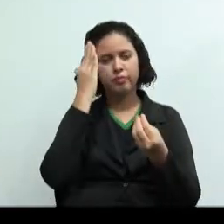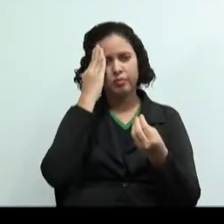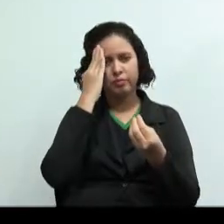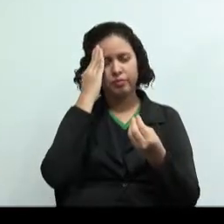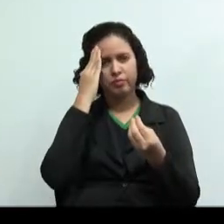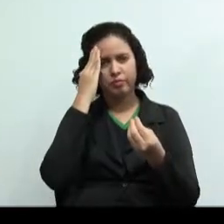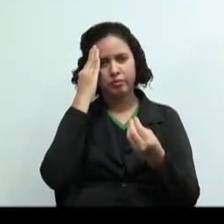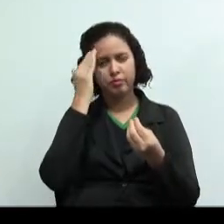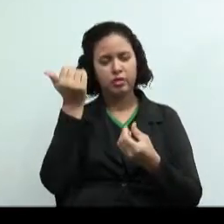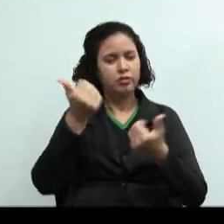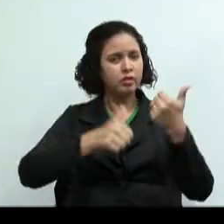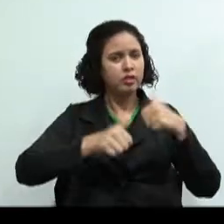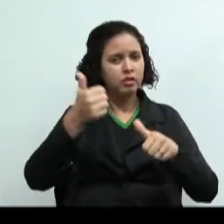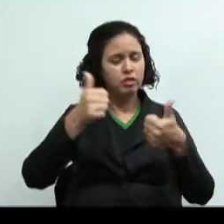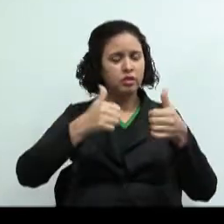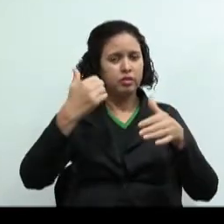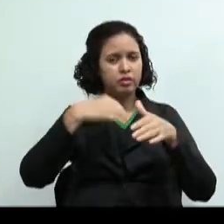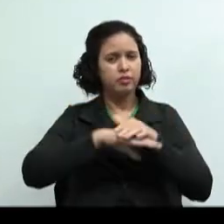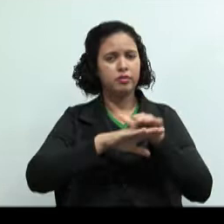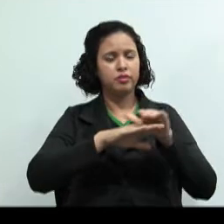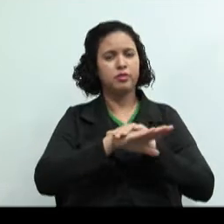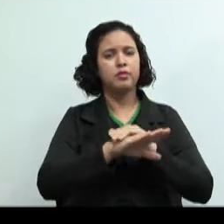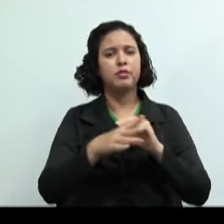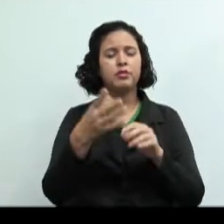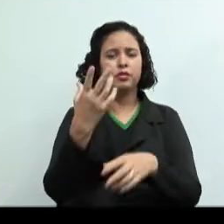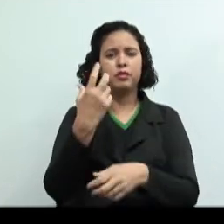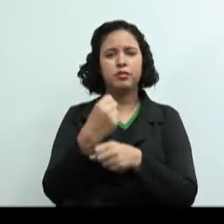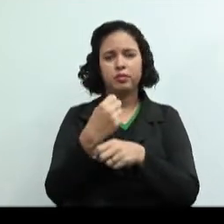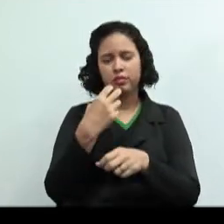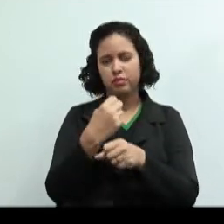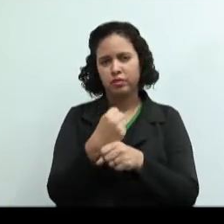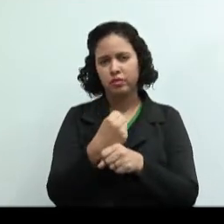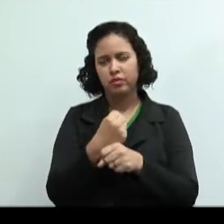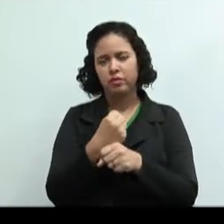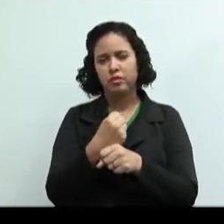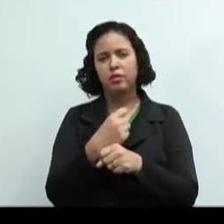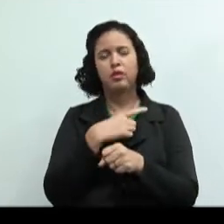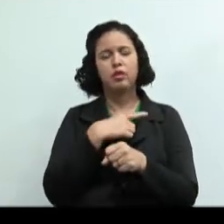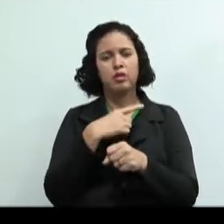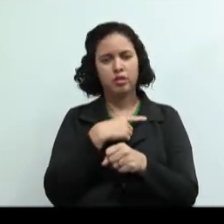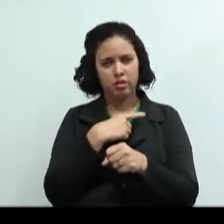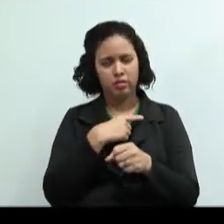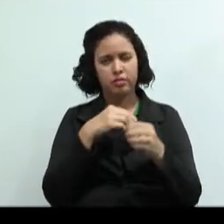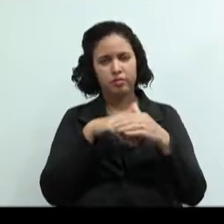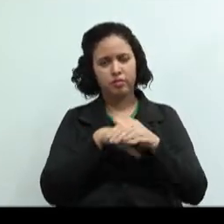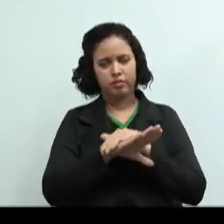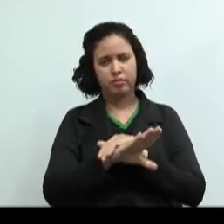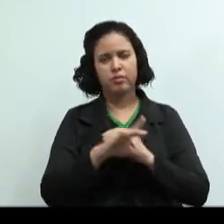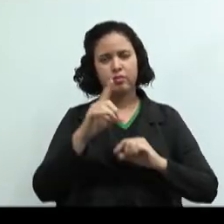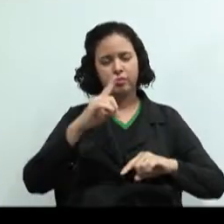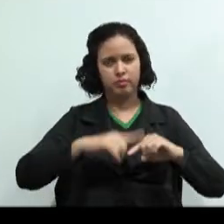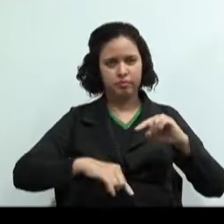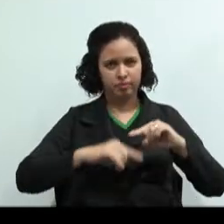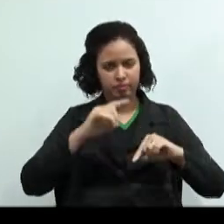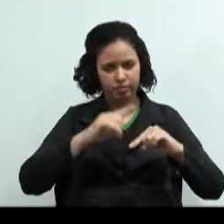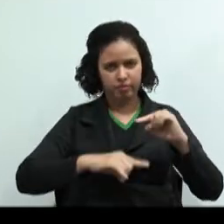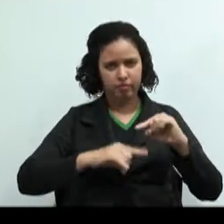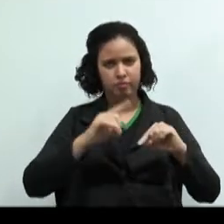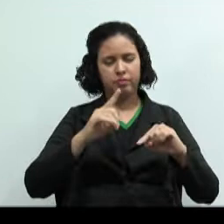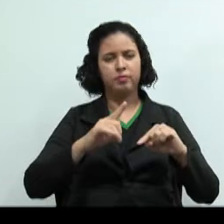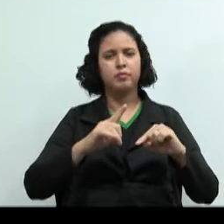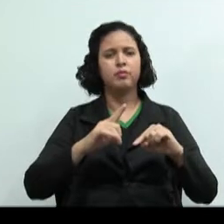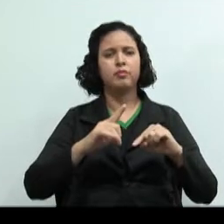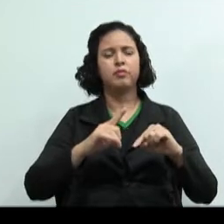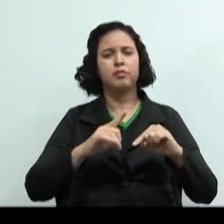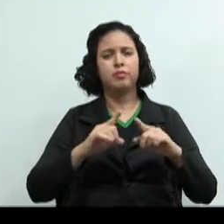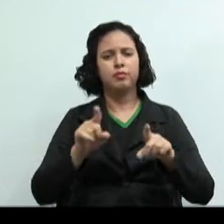estoque. Por quê? Porque na contabilidade de custos, eu tenho o quê? Eu tenho os estoques de materiais. Então, vamos lá. Eu vou montar